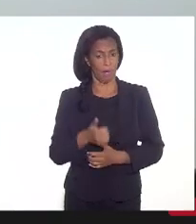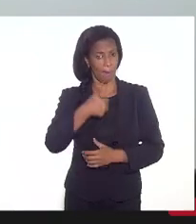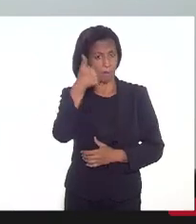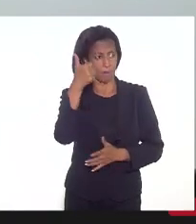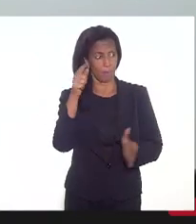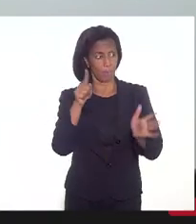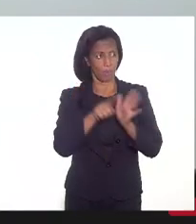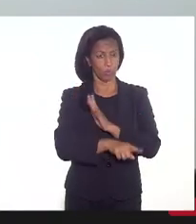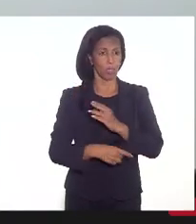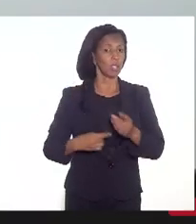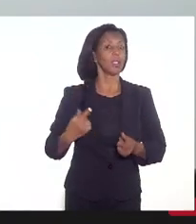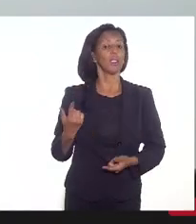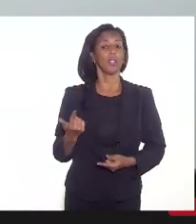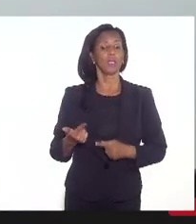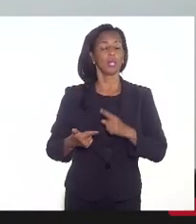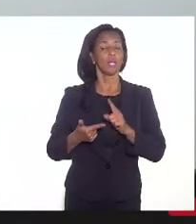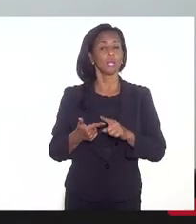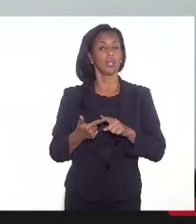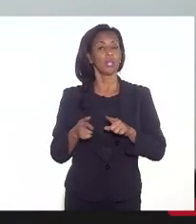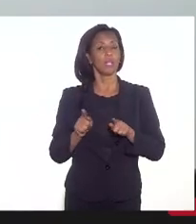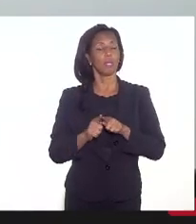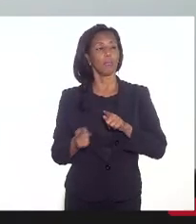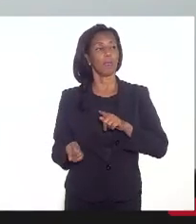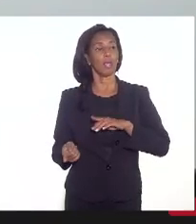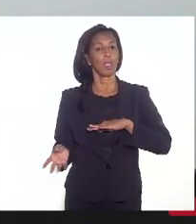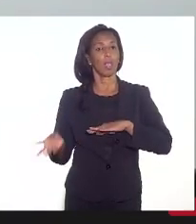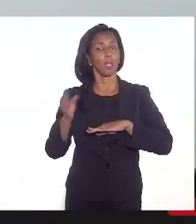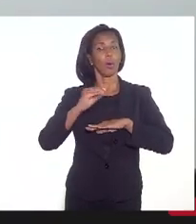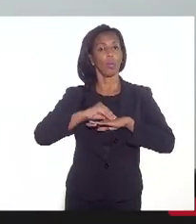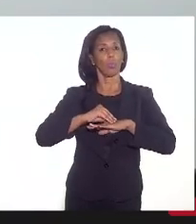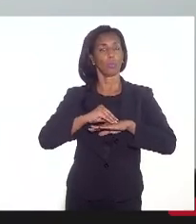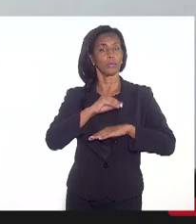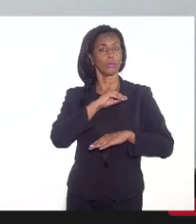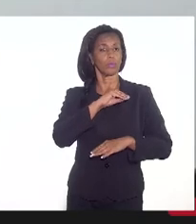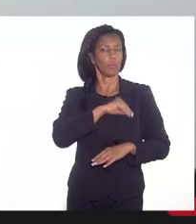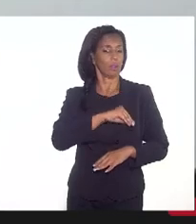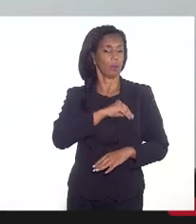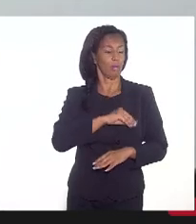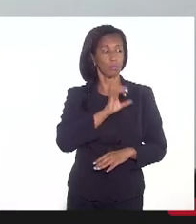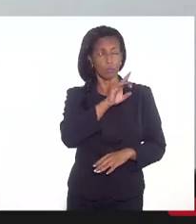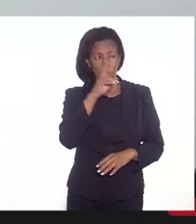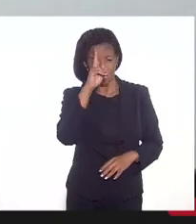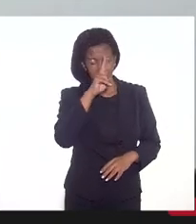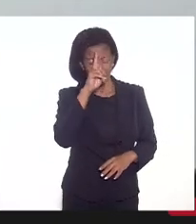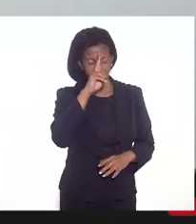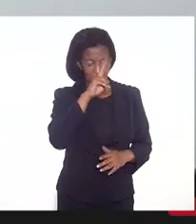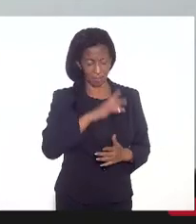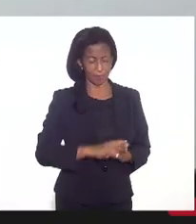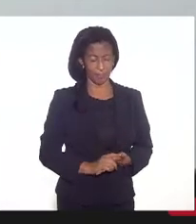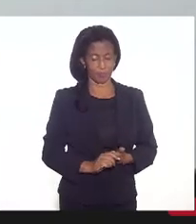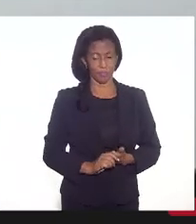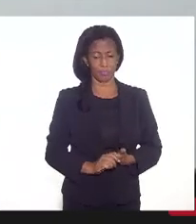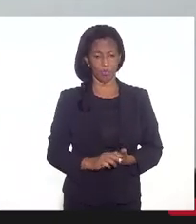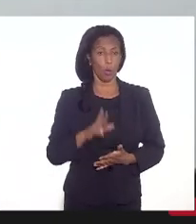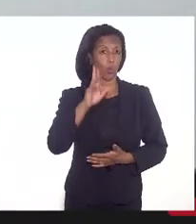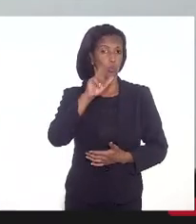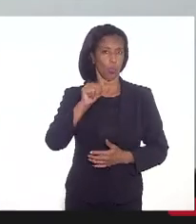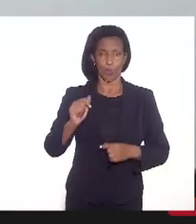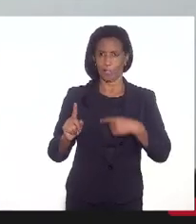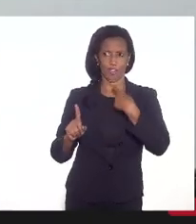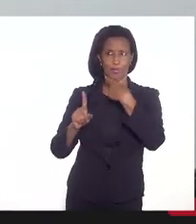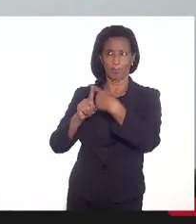servidores. E quanto à questão da recomposição, que o Luiz Paulo perguntou, eu só quero lembrar, assim, Luiz Paulo, nunca é demais,